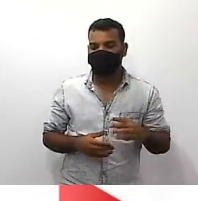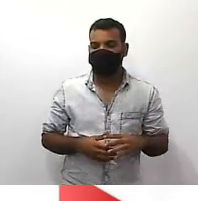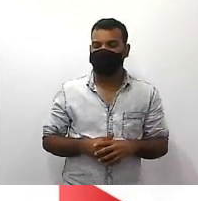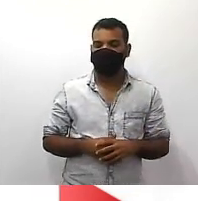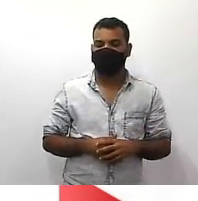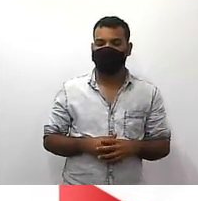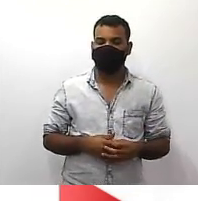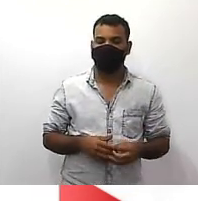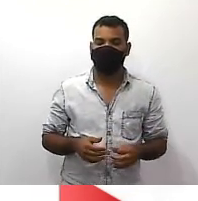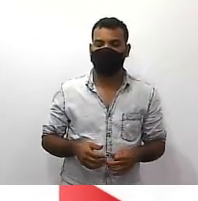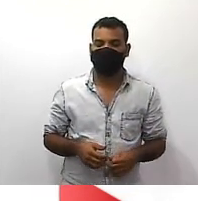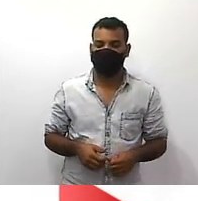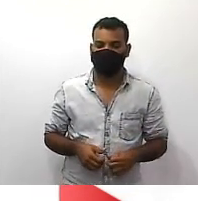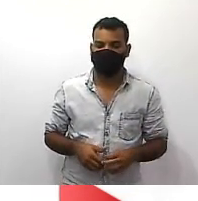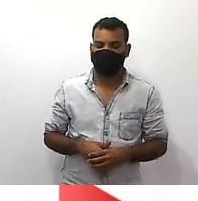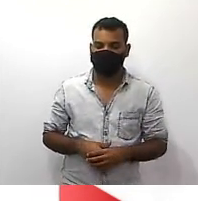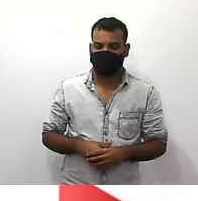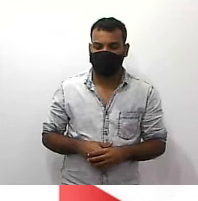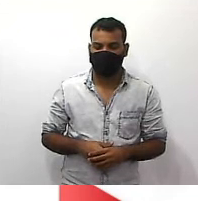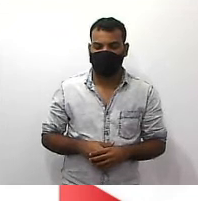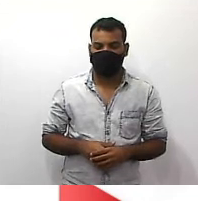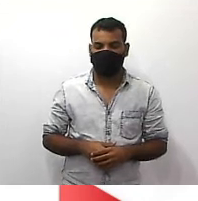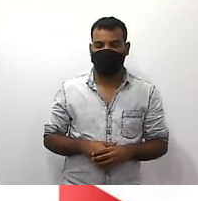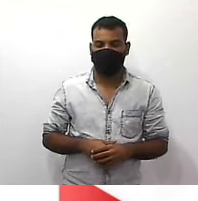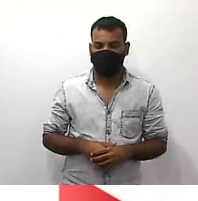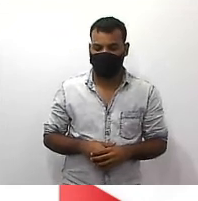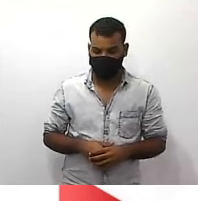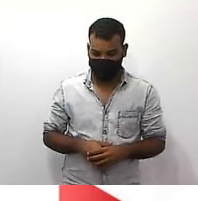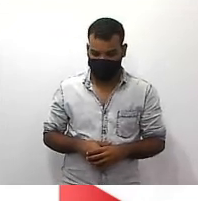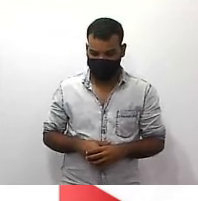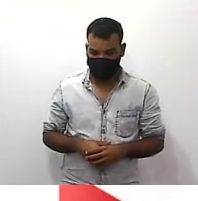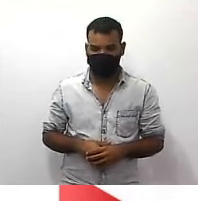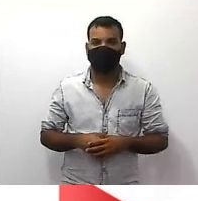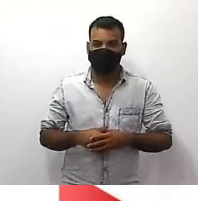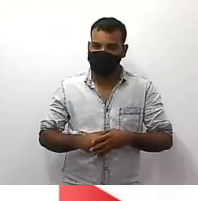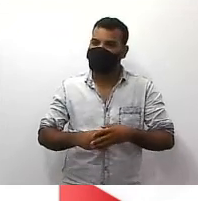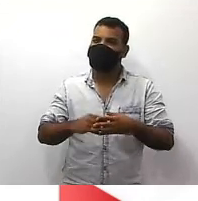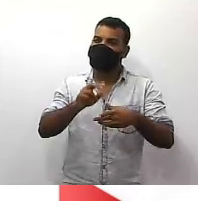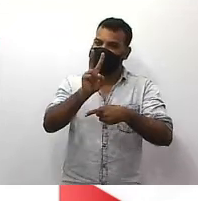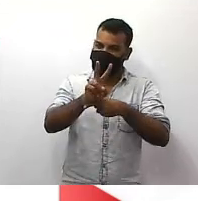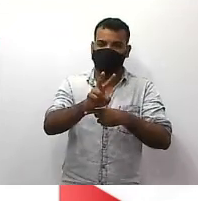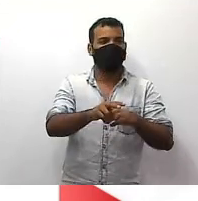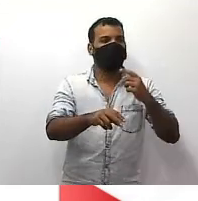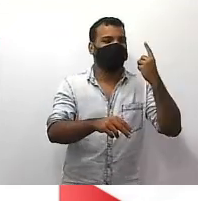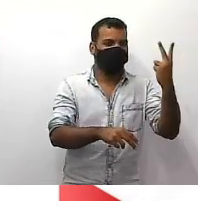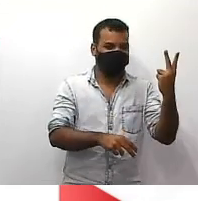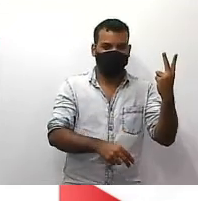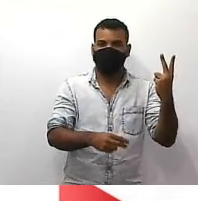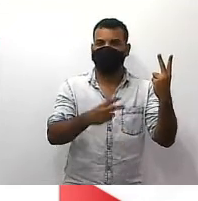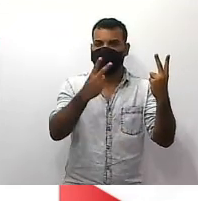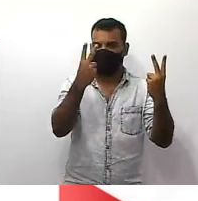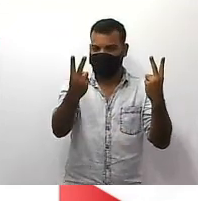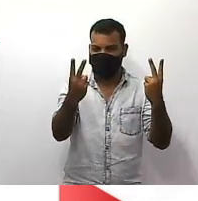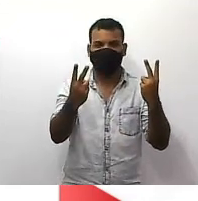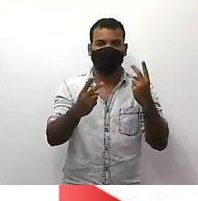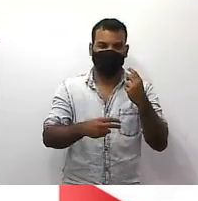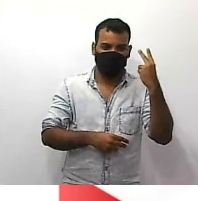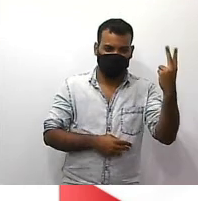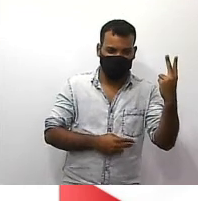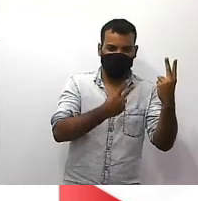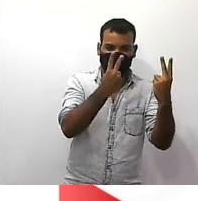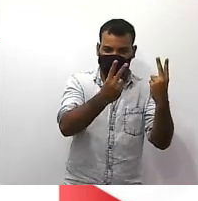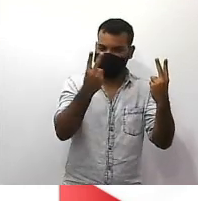por 3 ambos vou ter 2 como resultado por numerador sobre 5 2 quintos qual é